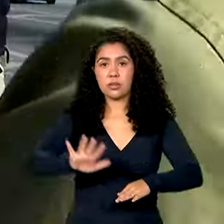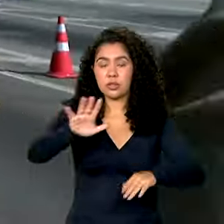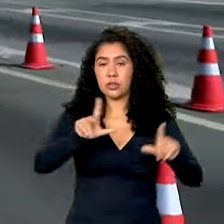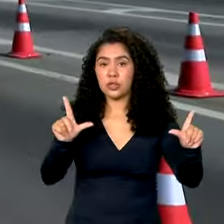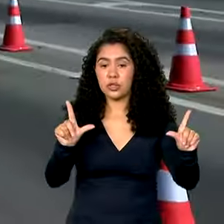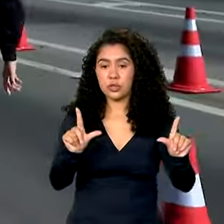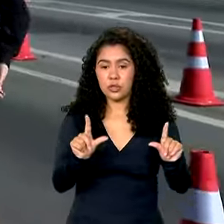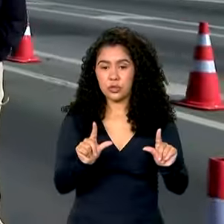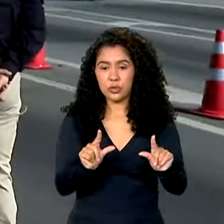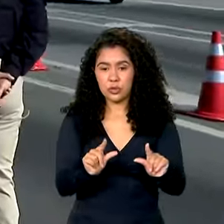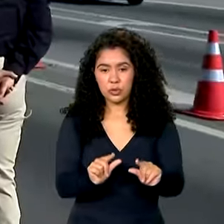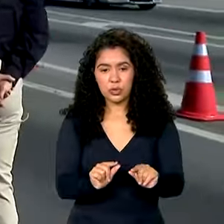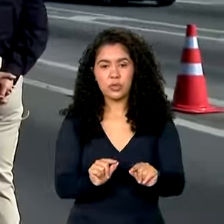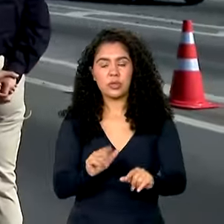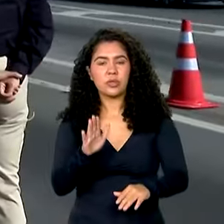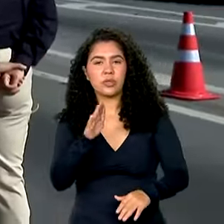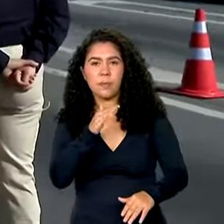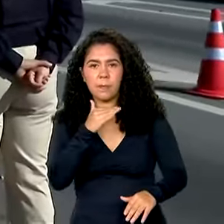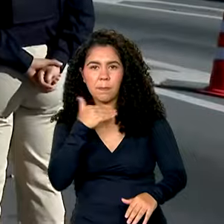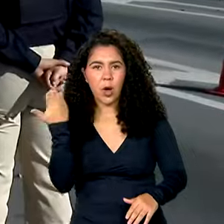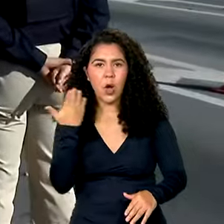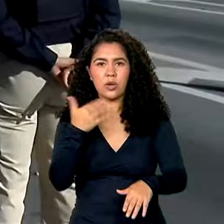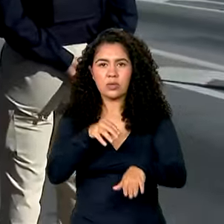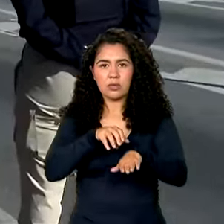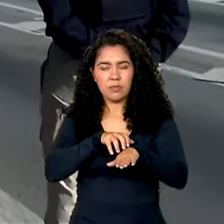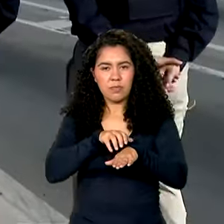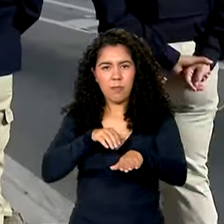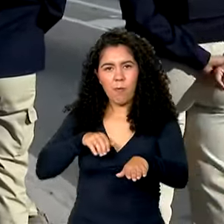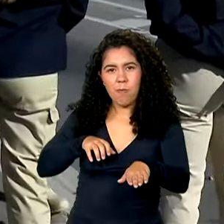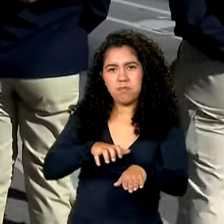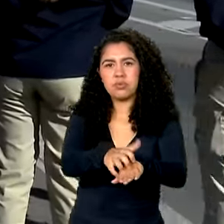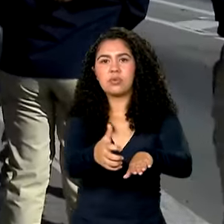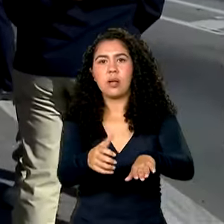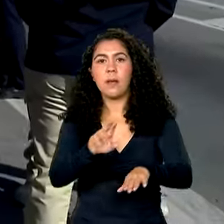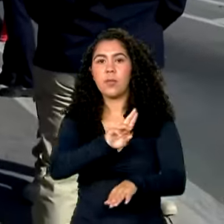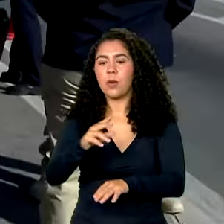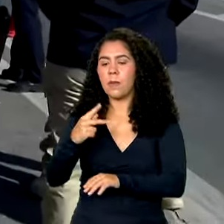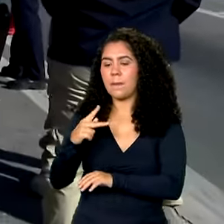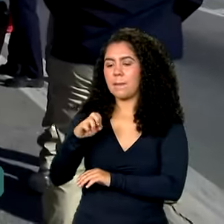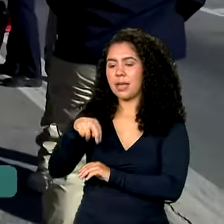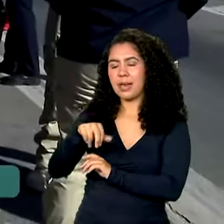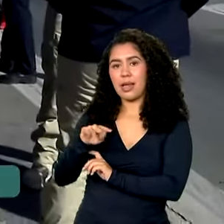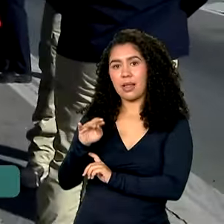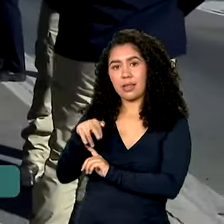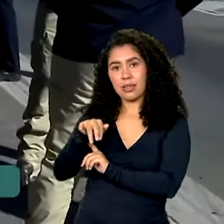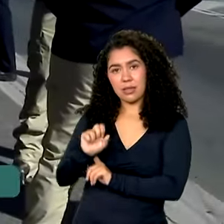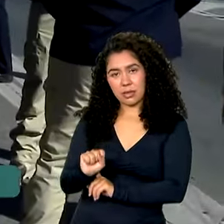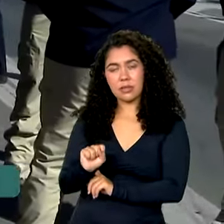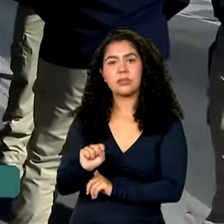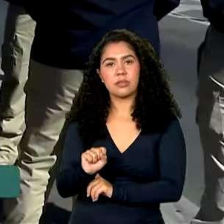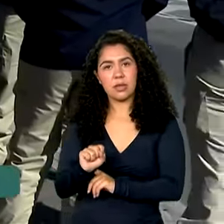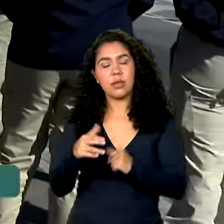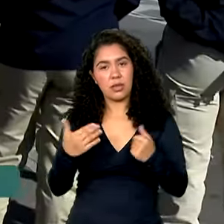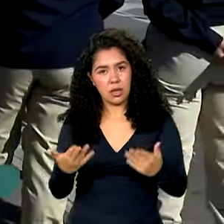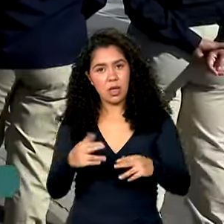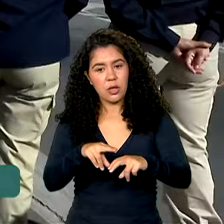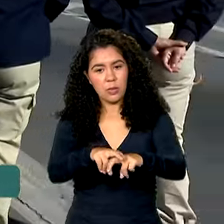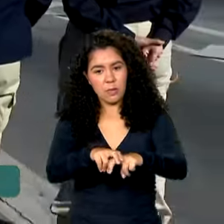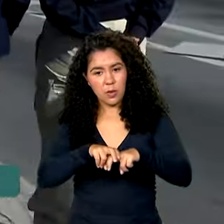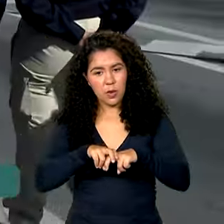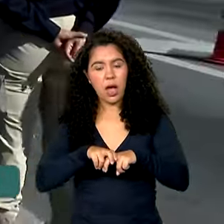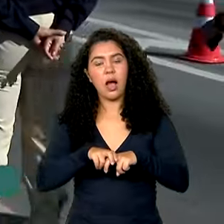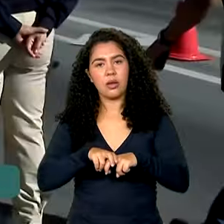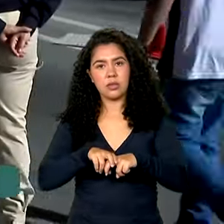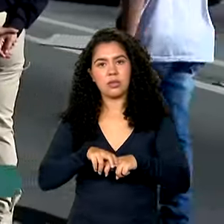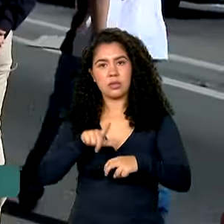de Mortes no Trânsito, que é o Pena Trans. E nós estamos, através dessa integração